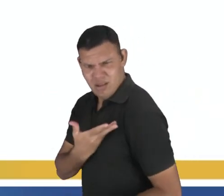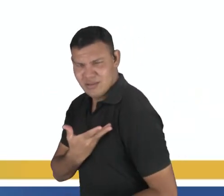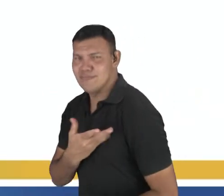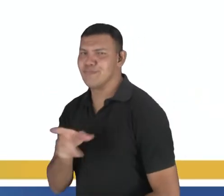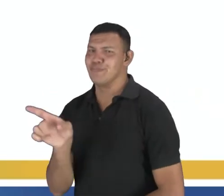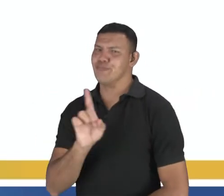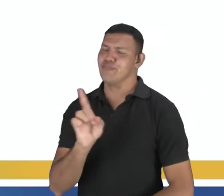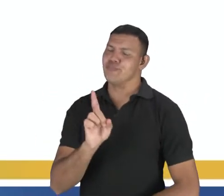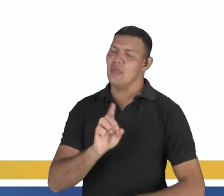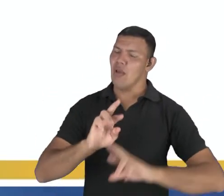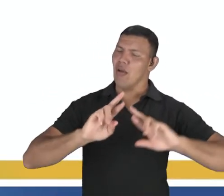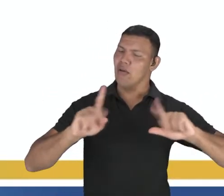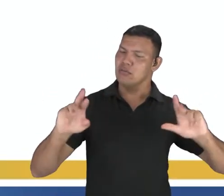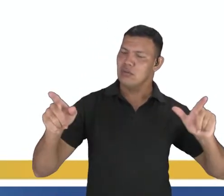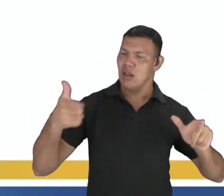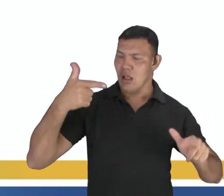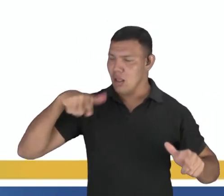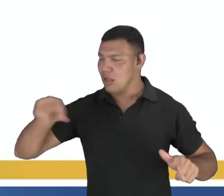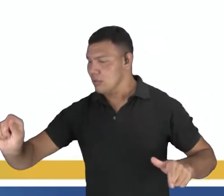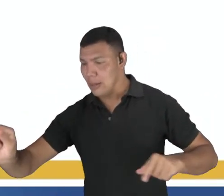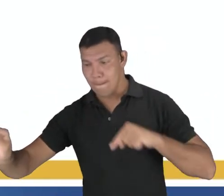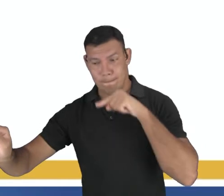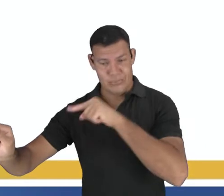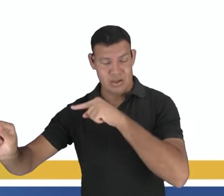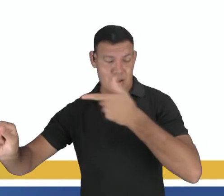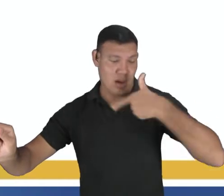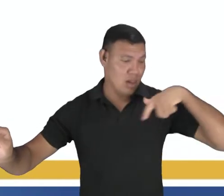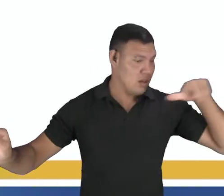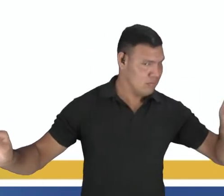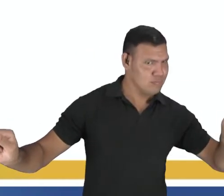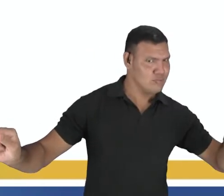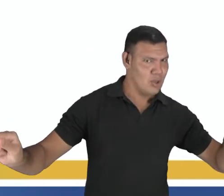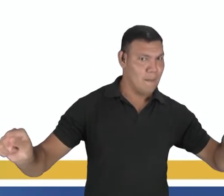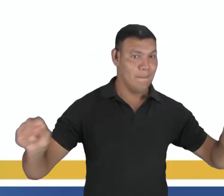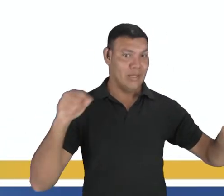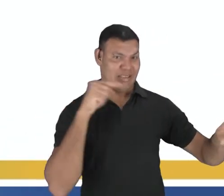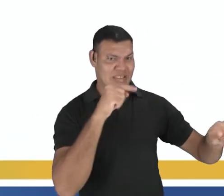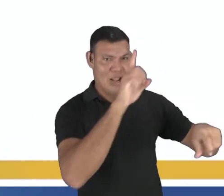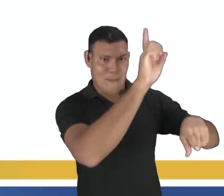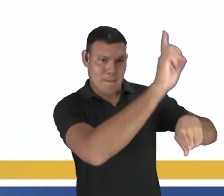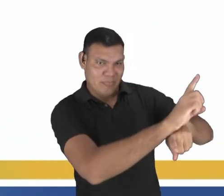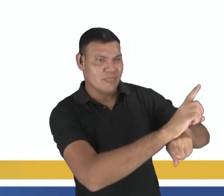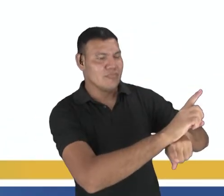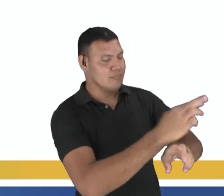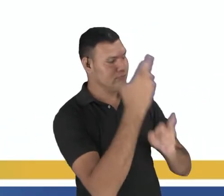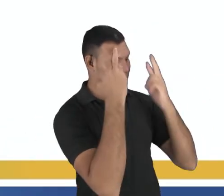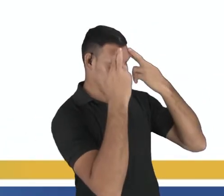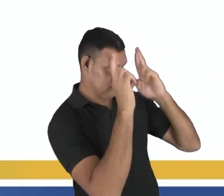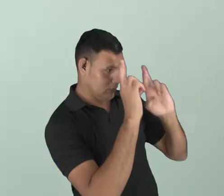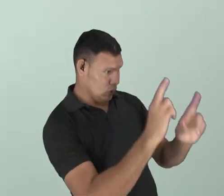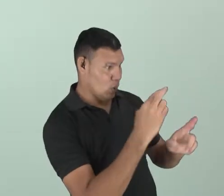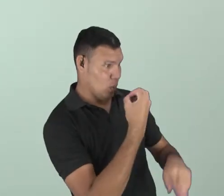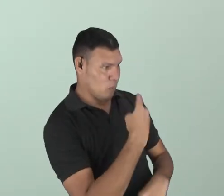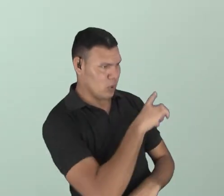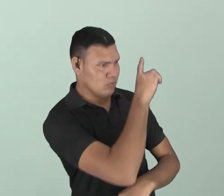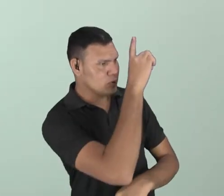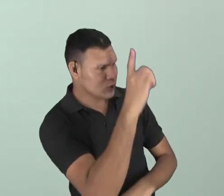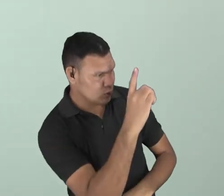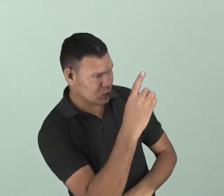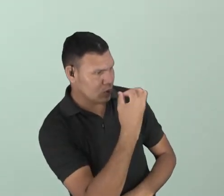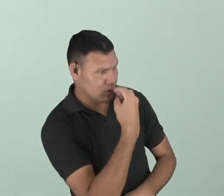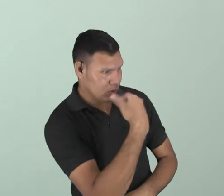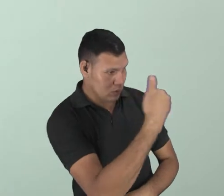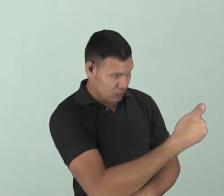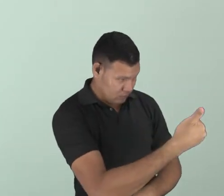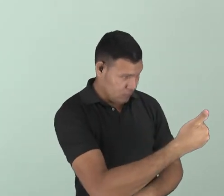utilizar uma linguagem totalmente diferente. Até porque se você vai falar com o diretor, você tem que ter um respeito, né? Bom dia. O senhor está bem?